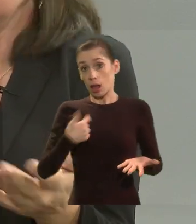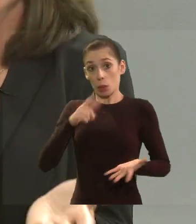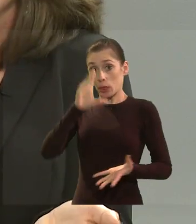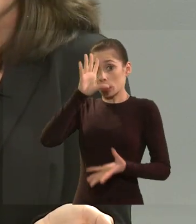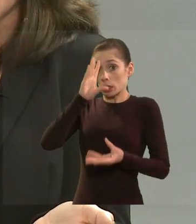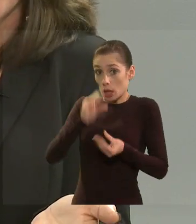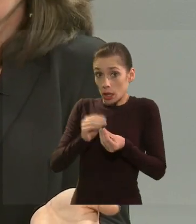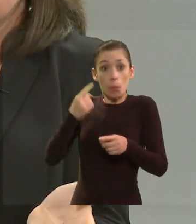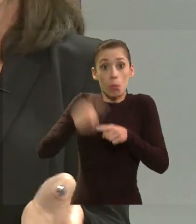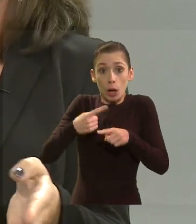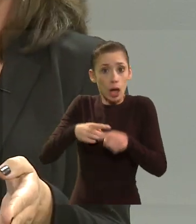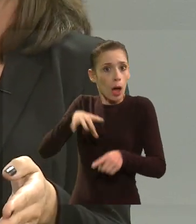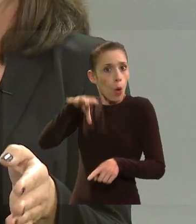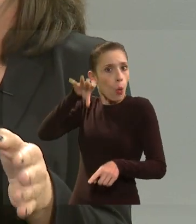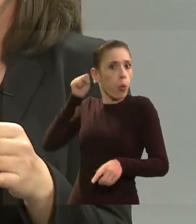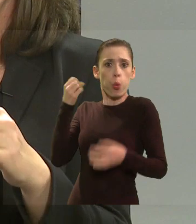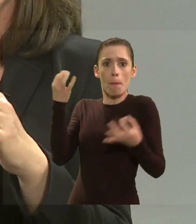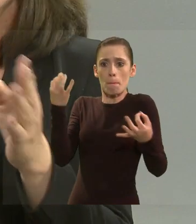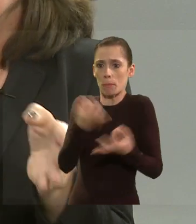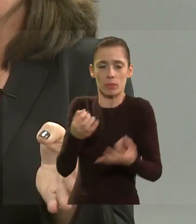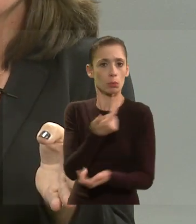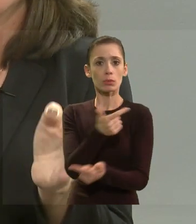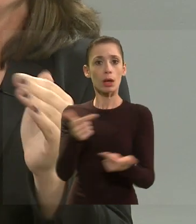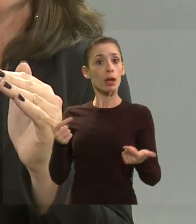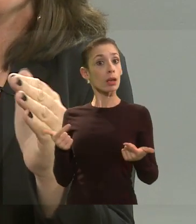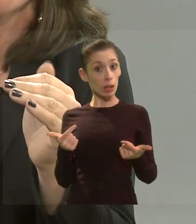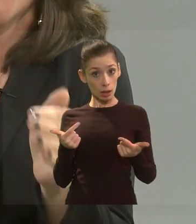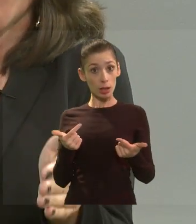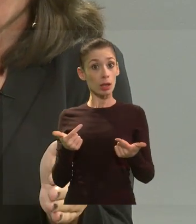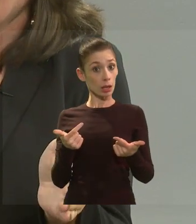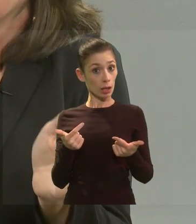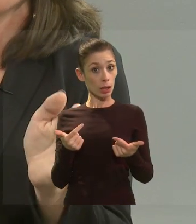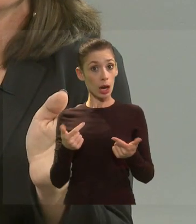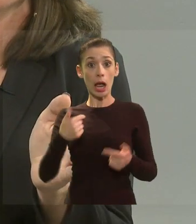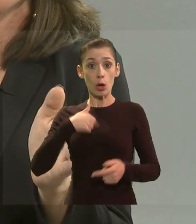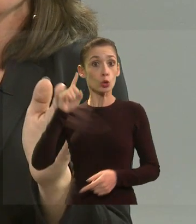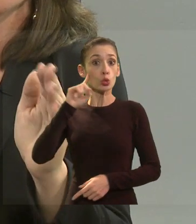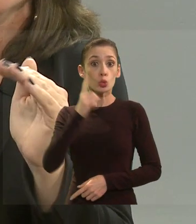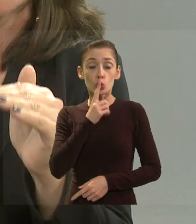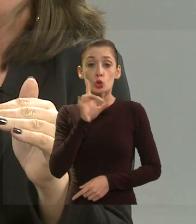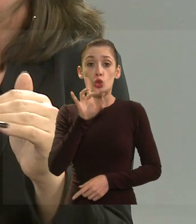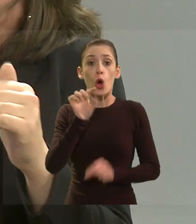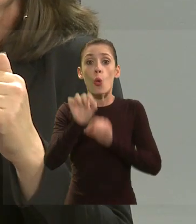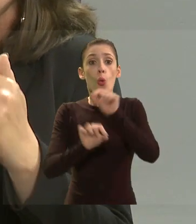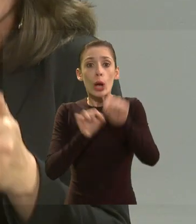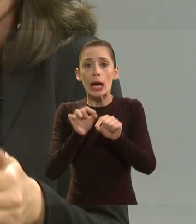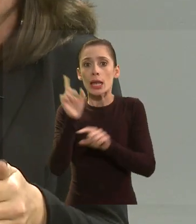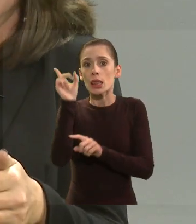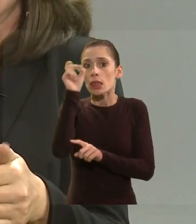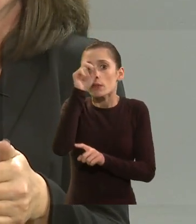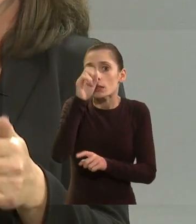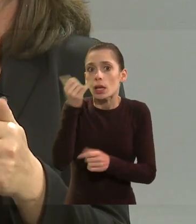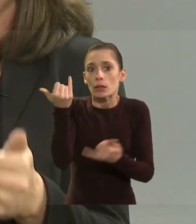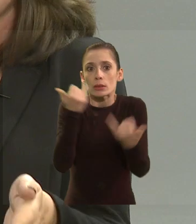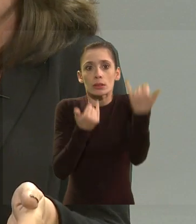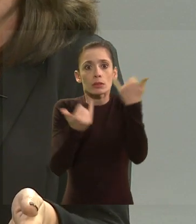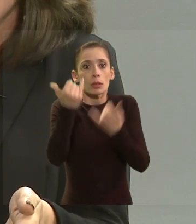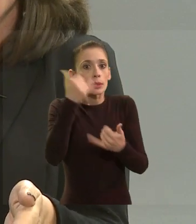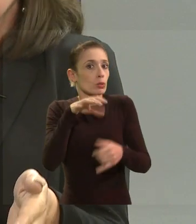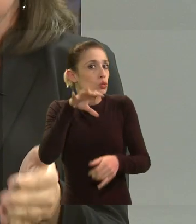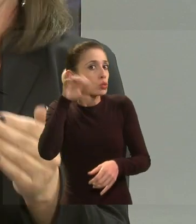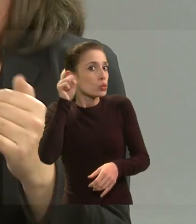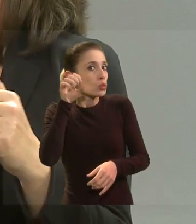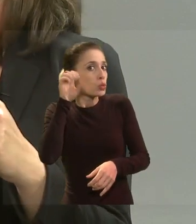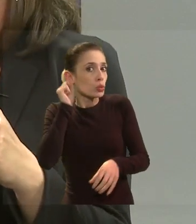eu entenderia perfeitamente. A questão da surdez, ela alterou só a questão da minha dificuldade de acesso sonoro à